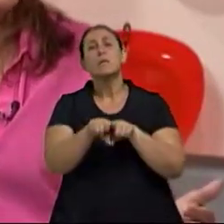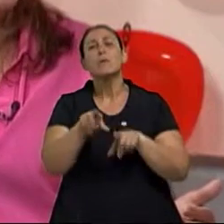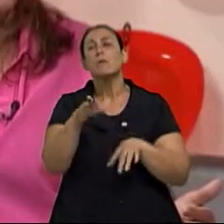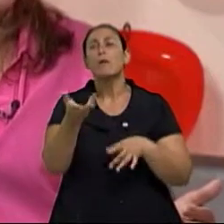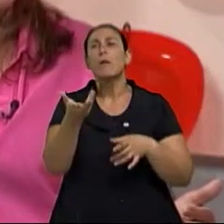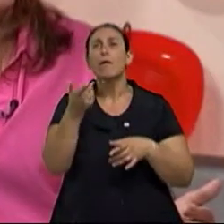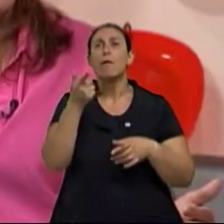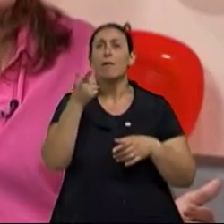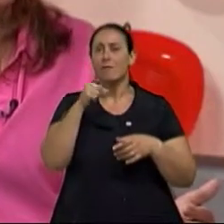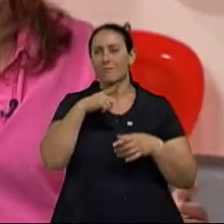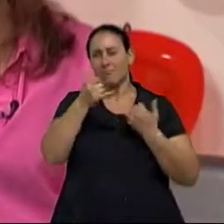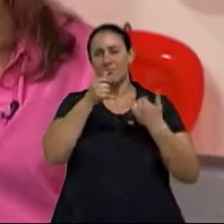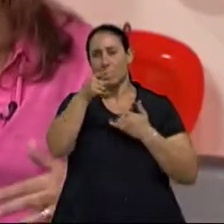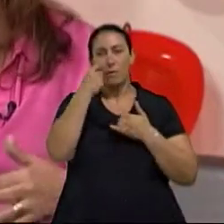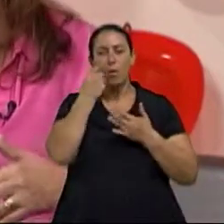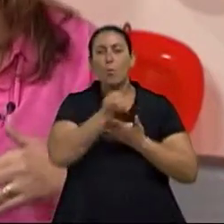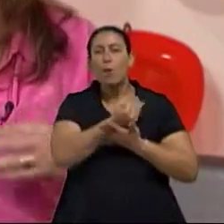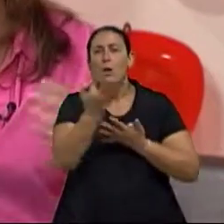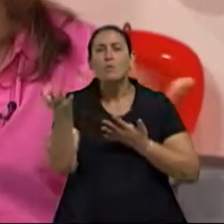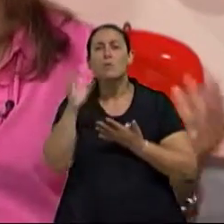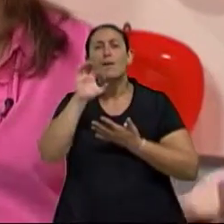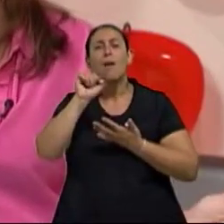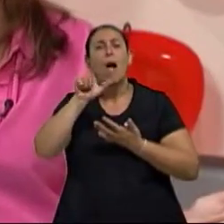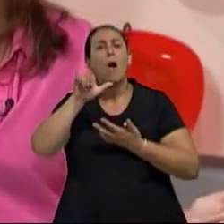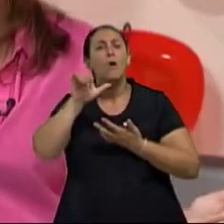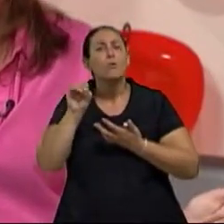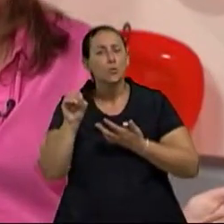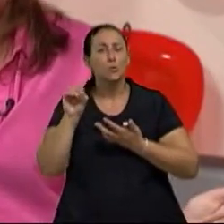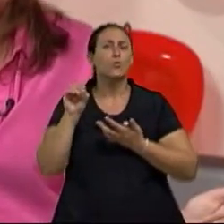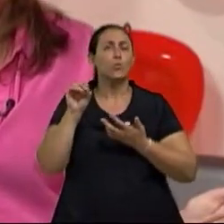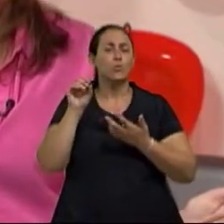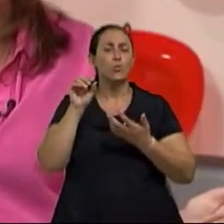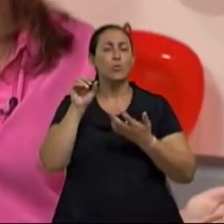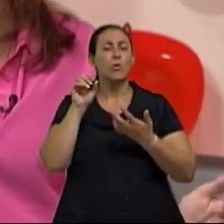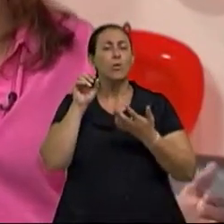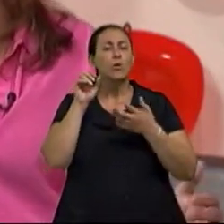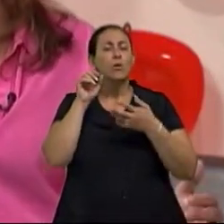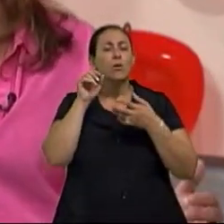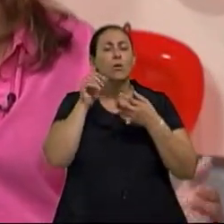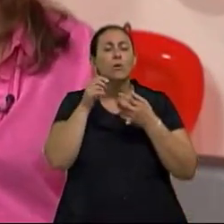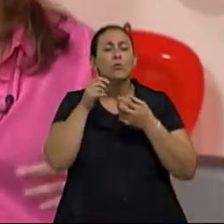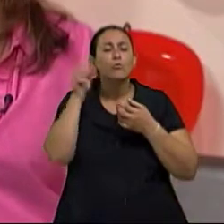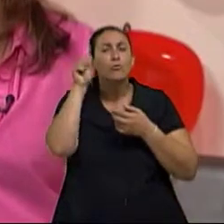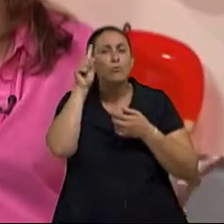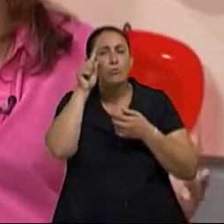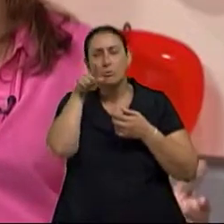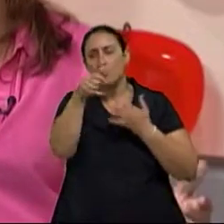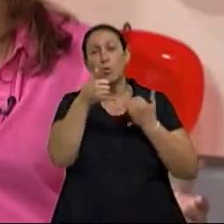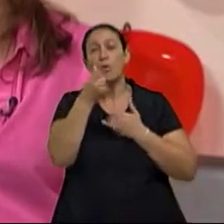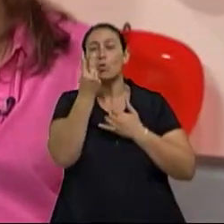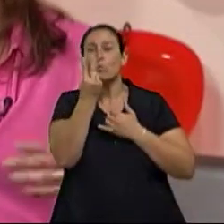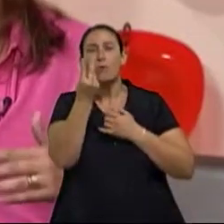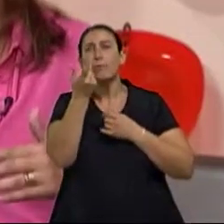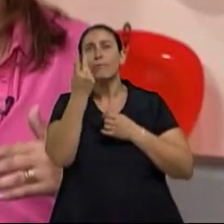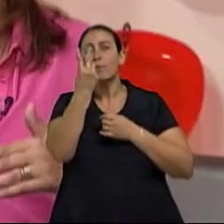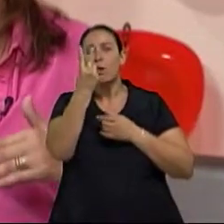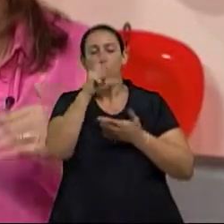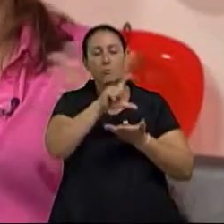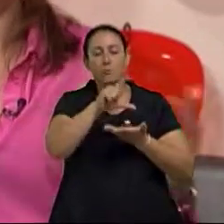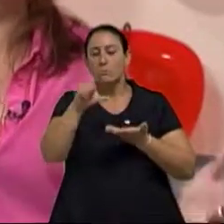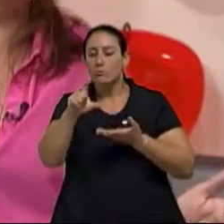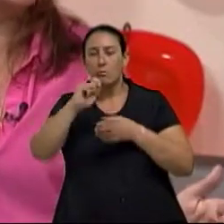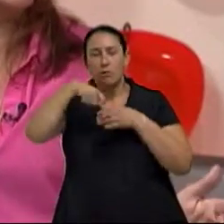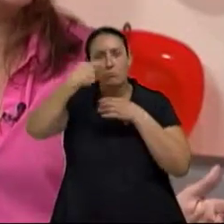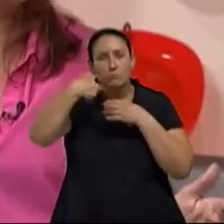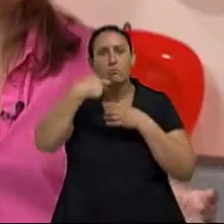miligramas de cálcio diária, não precisaria muito alimento. Dois copos de iogurte ou dois copos de